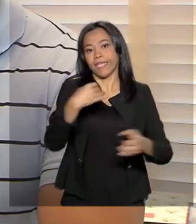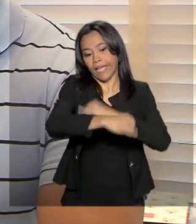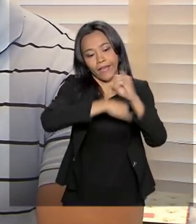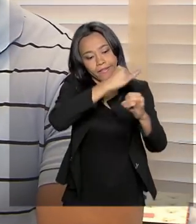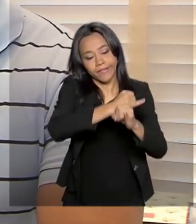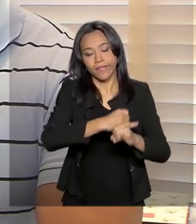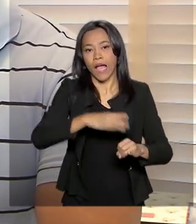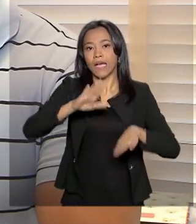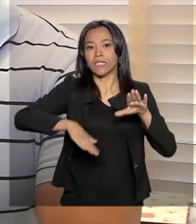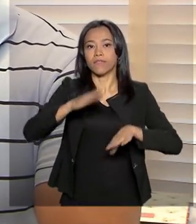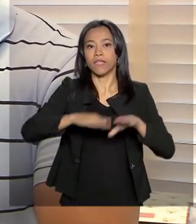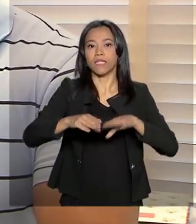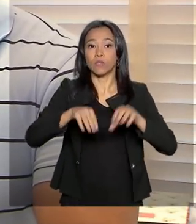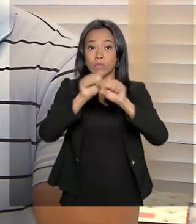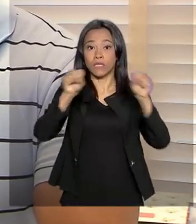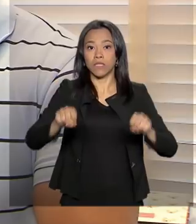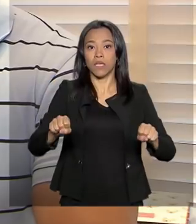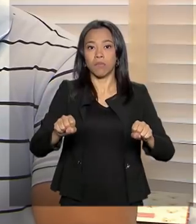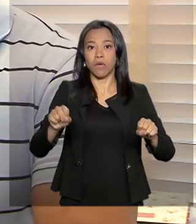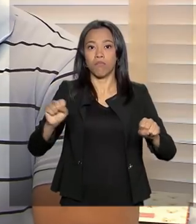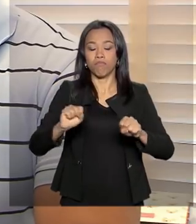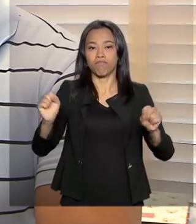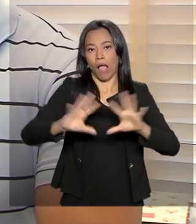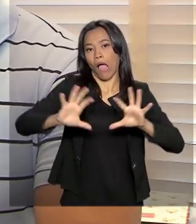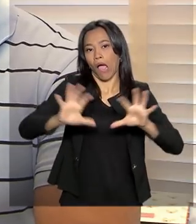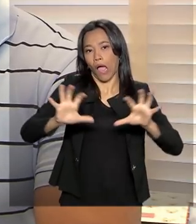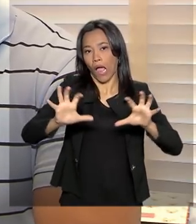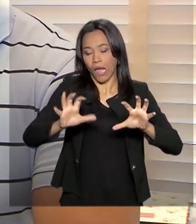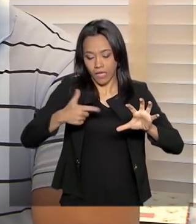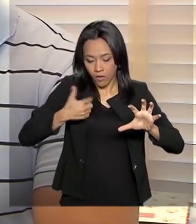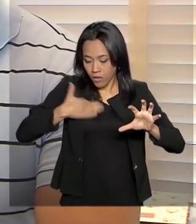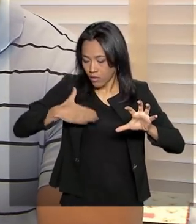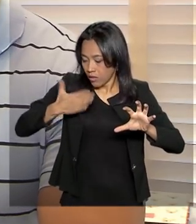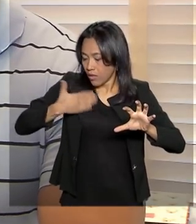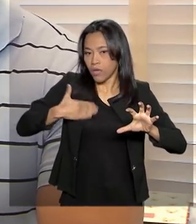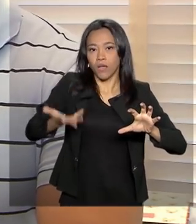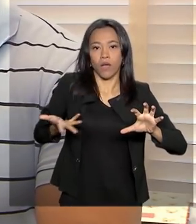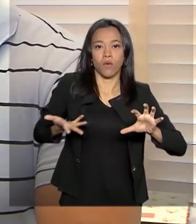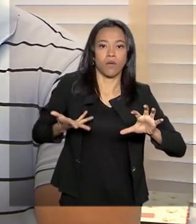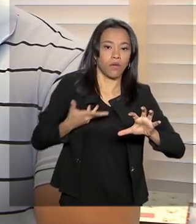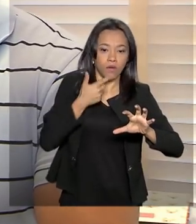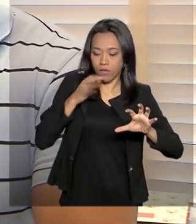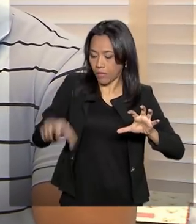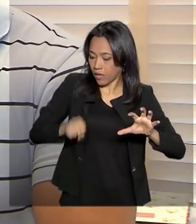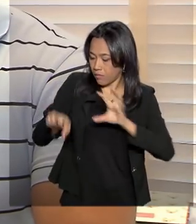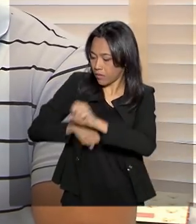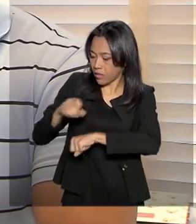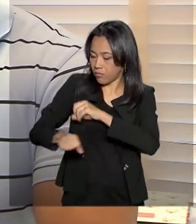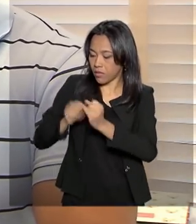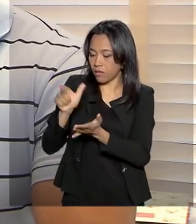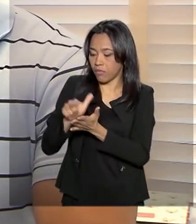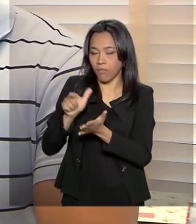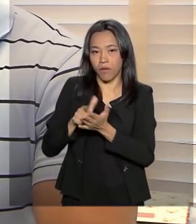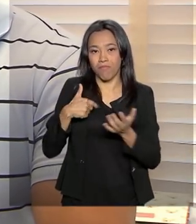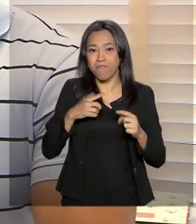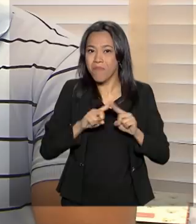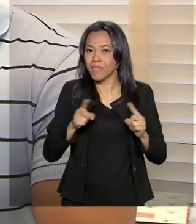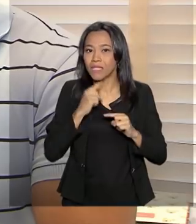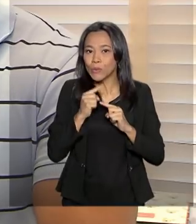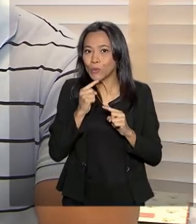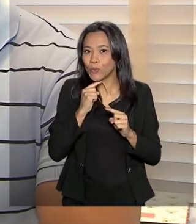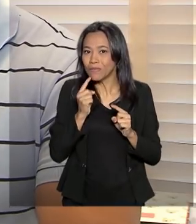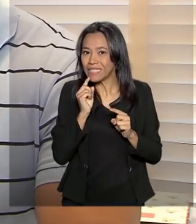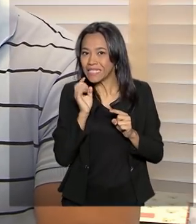Muitas vezes o sistema sai do ar e eu fico nessa apreensão. Tentando fazer, tentando buscar os recibos, mas com aquela incerteza.